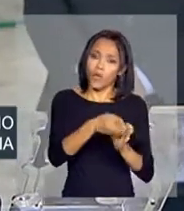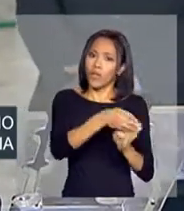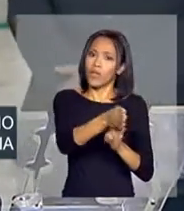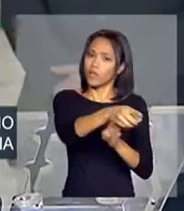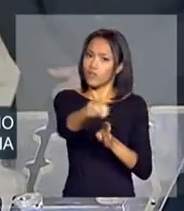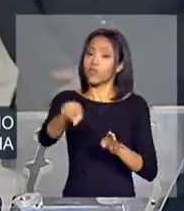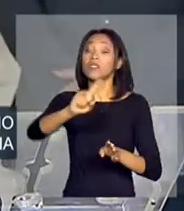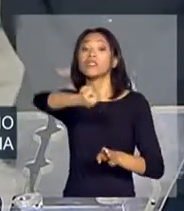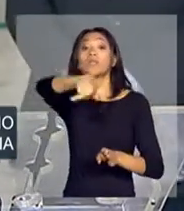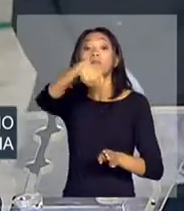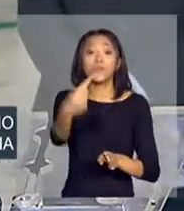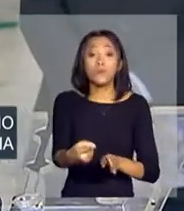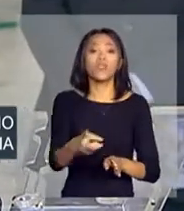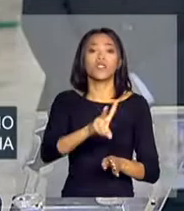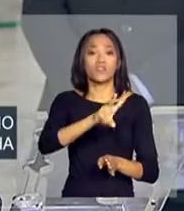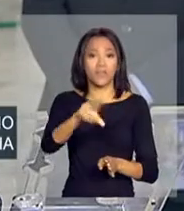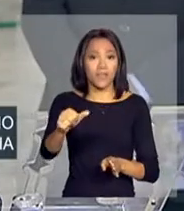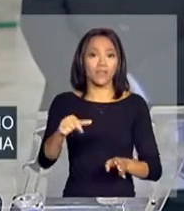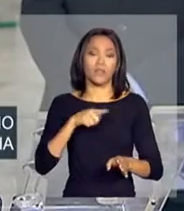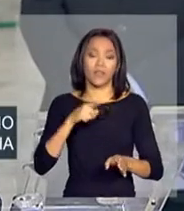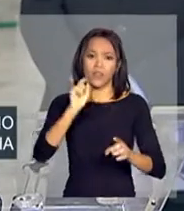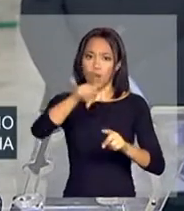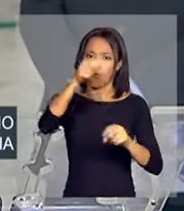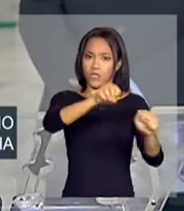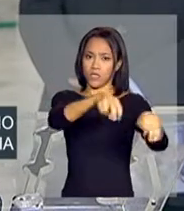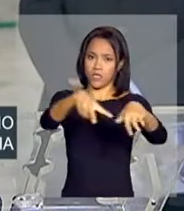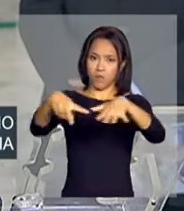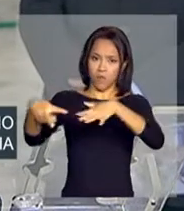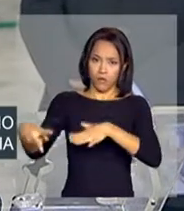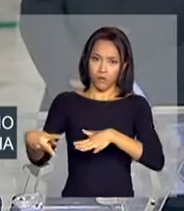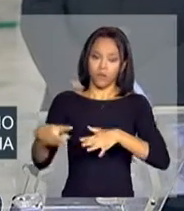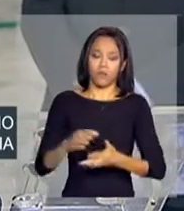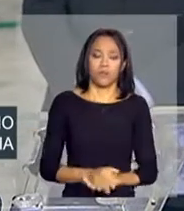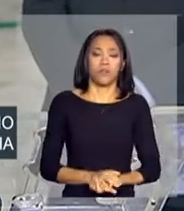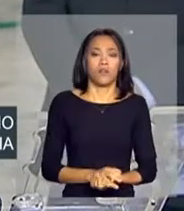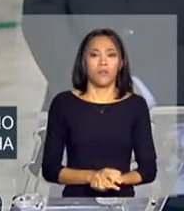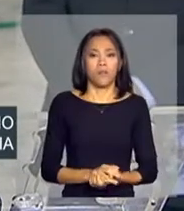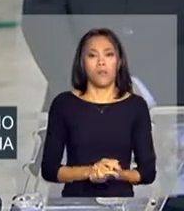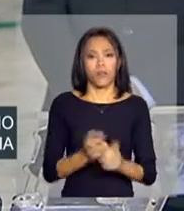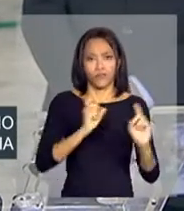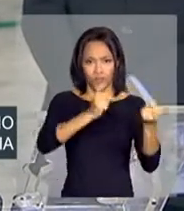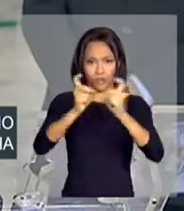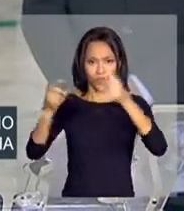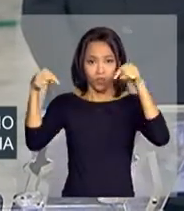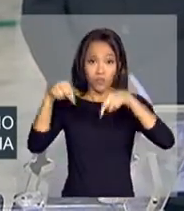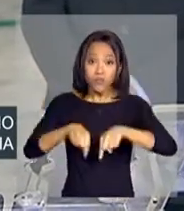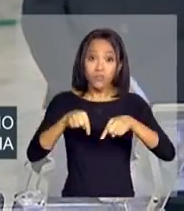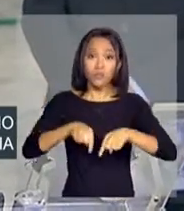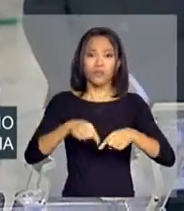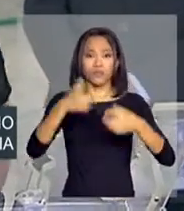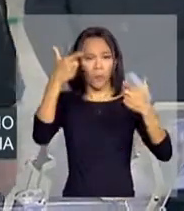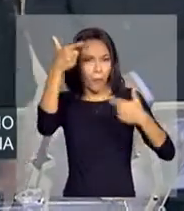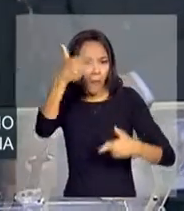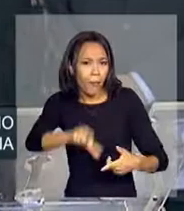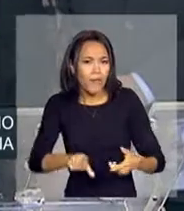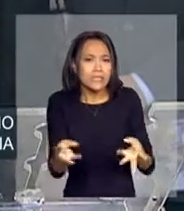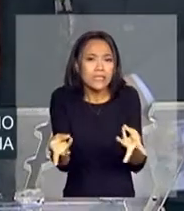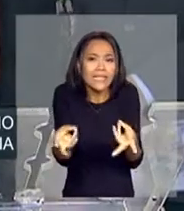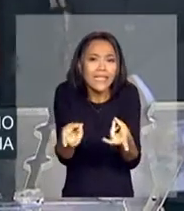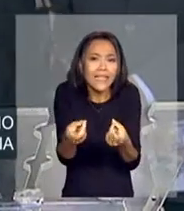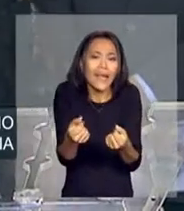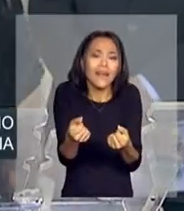fazer uma mesa técnica a semana que vem para poder discutir isso com mais rigor do que em